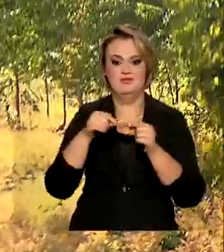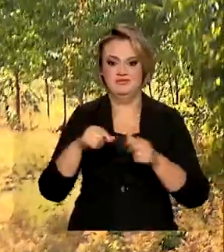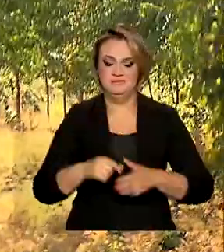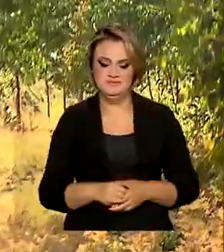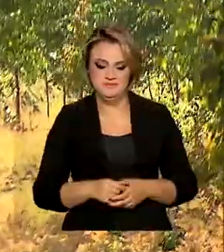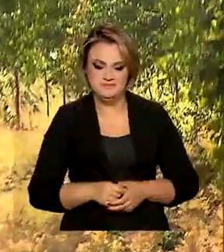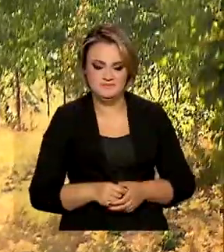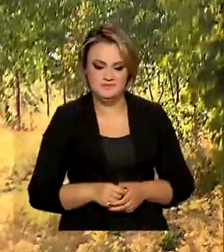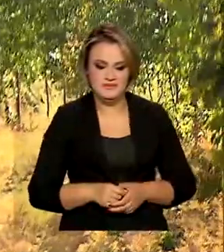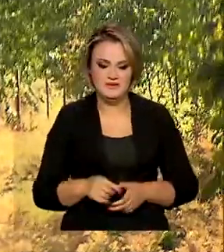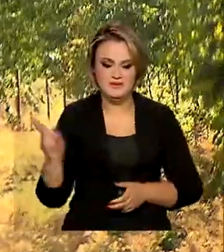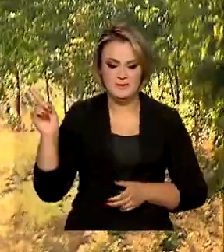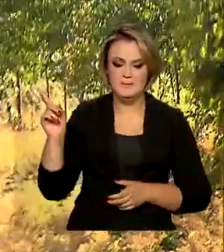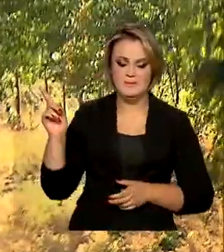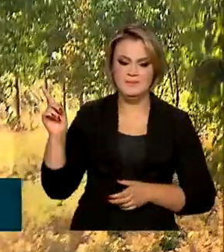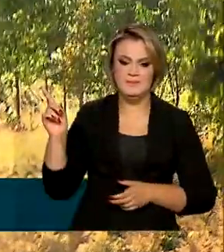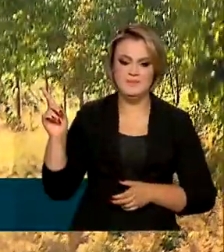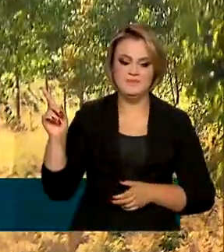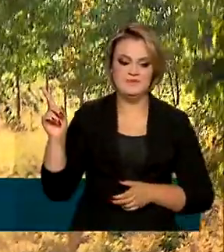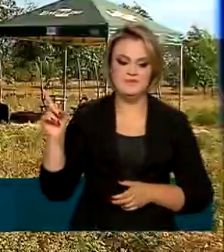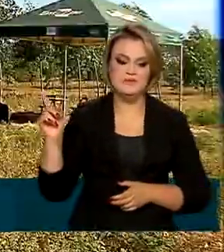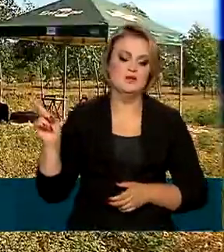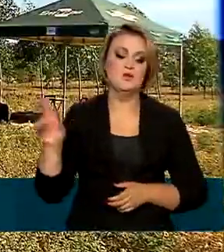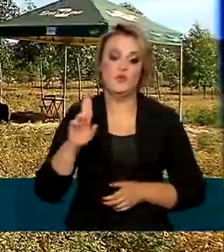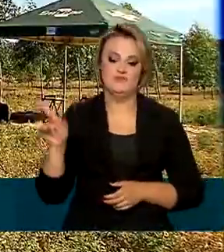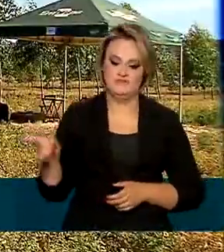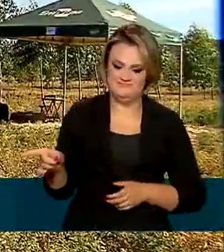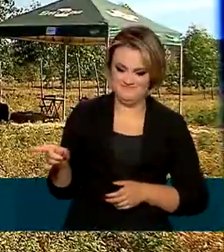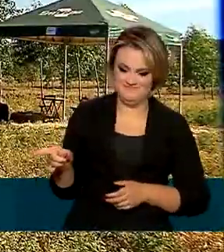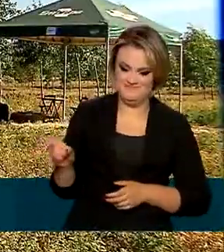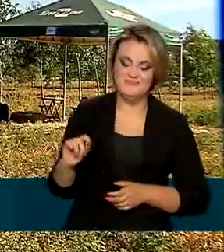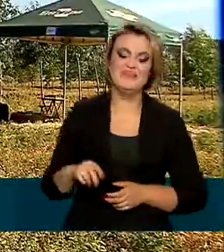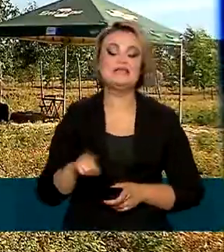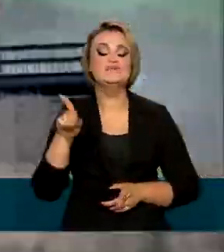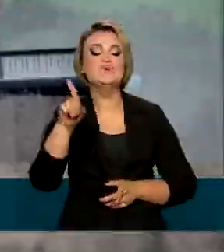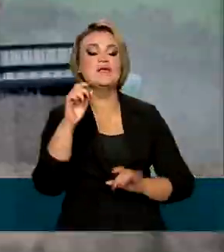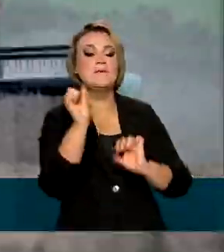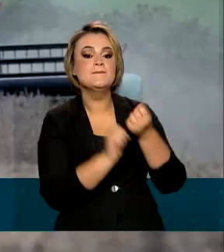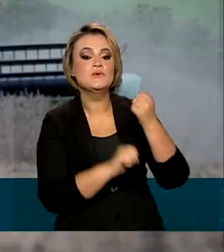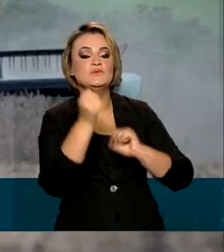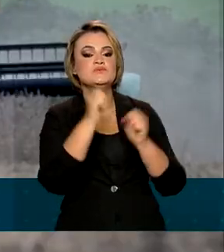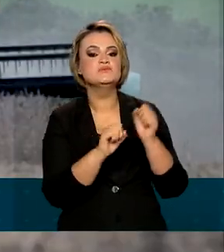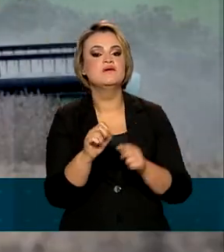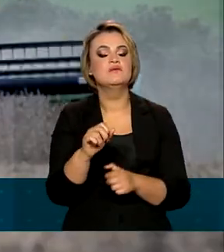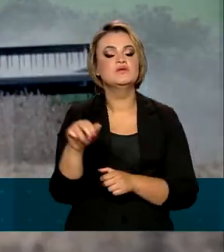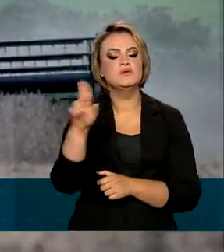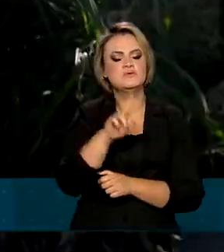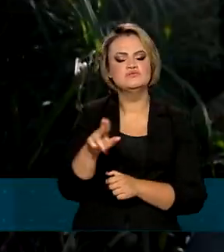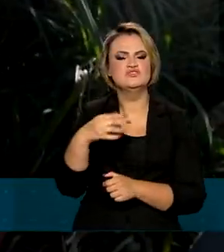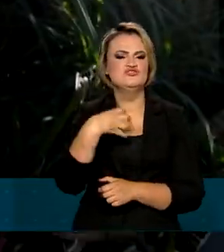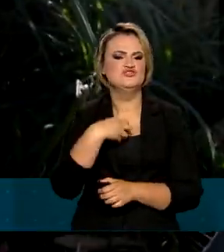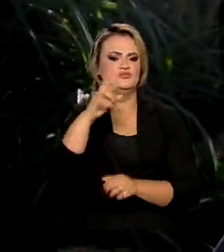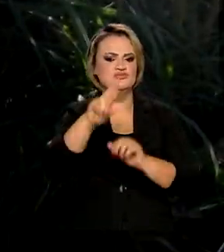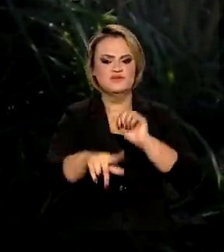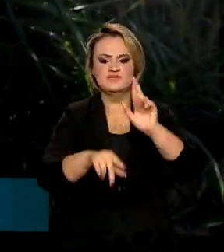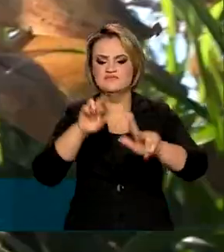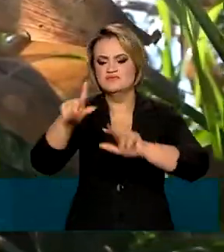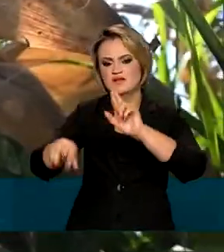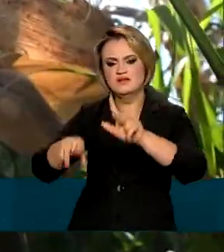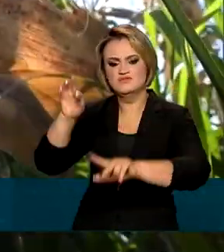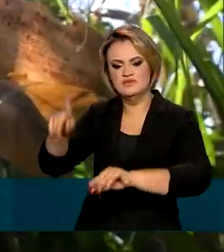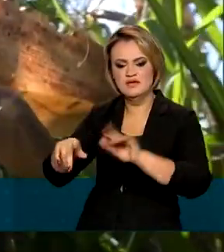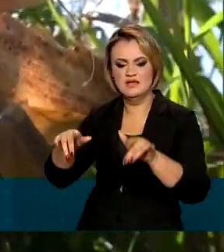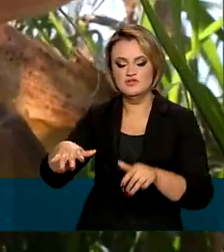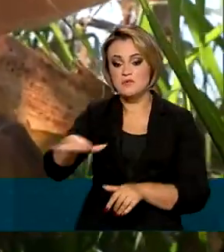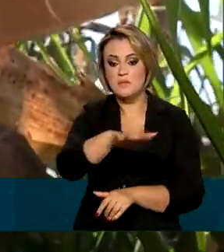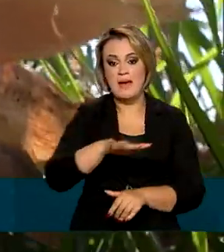A integração lavoura-floresta é uma estratégia de produção que utiliza diferentes sistemas produtivos em